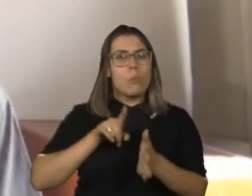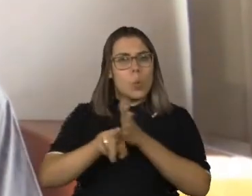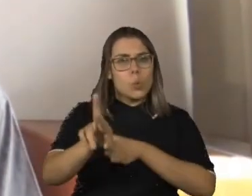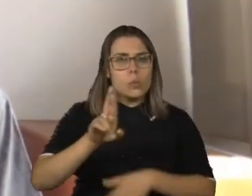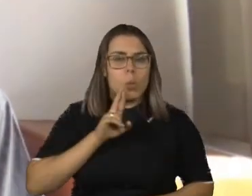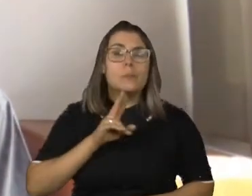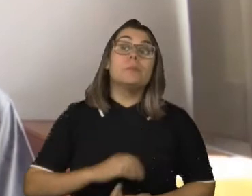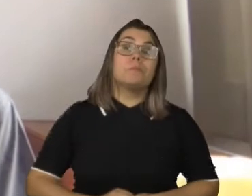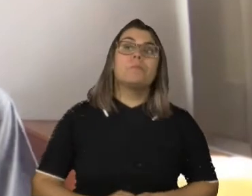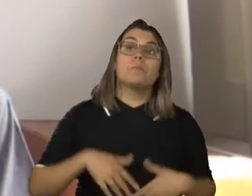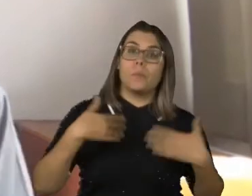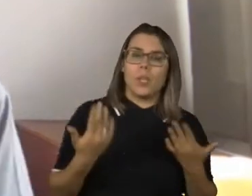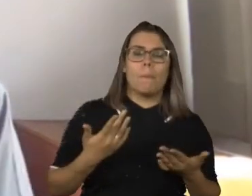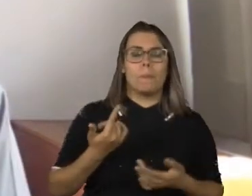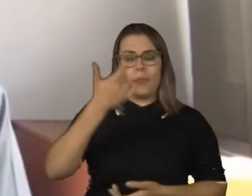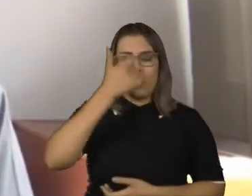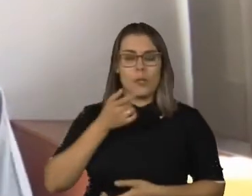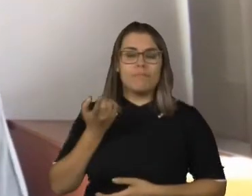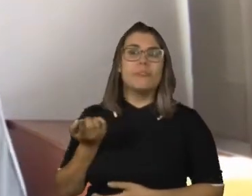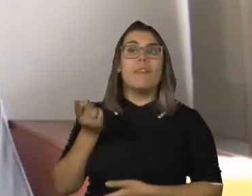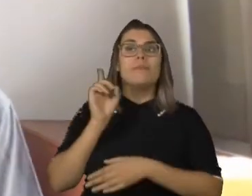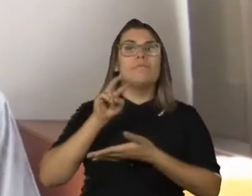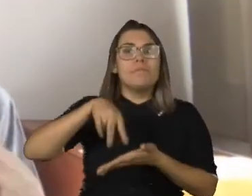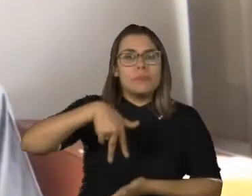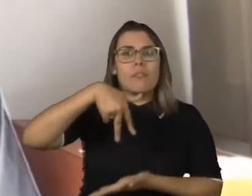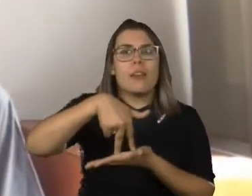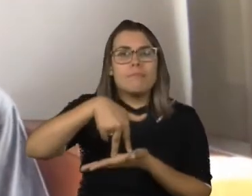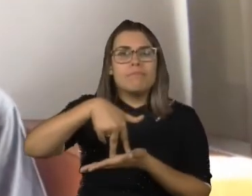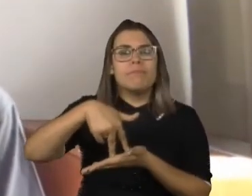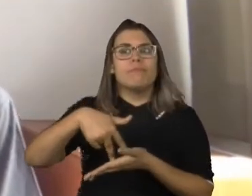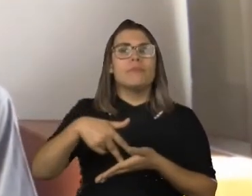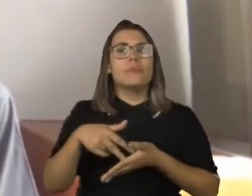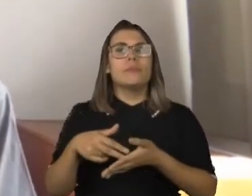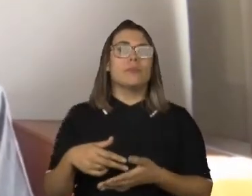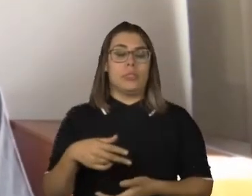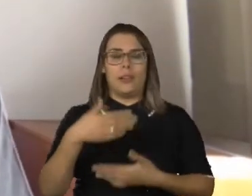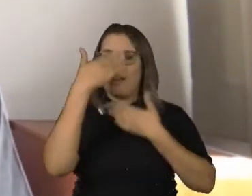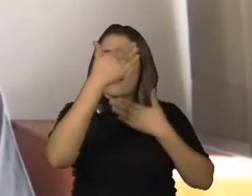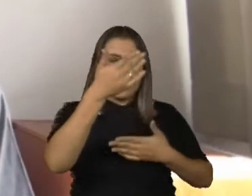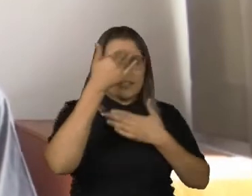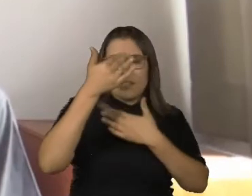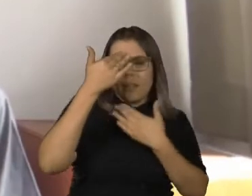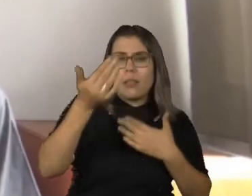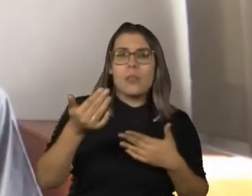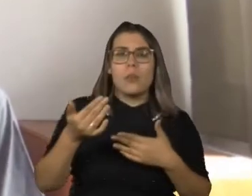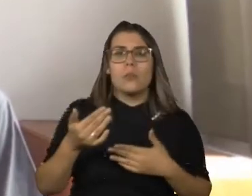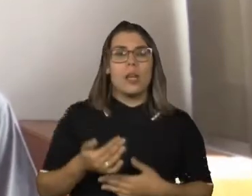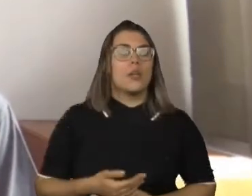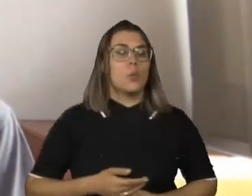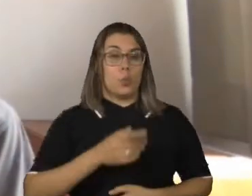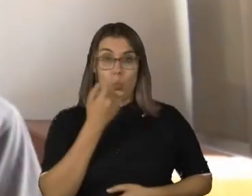defesas, quando a já estava agradecendo e nos despedindo, um avaliador pediu a palavra e disse, Daniel,